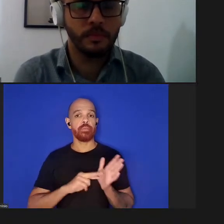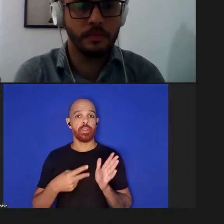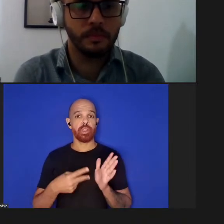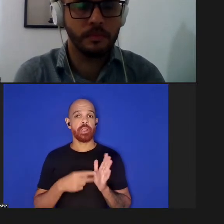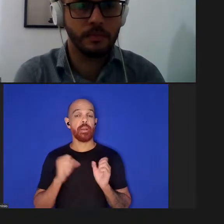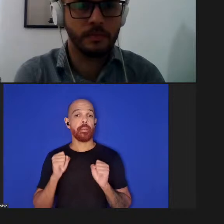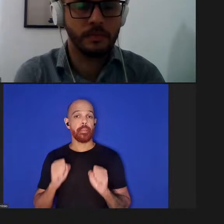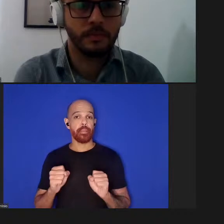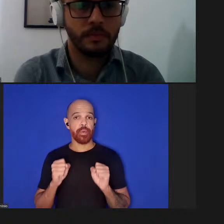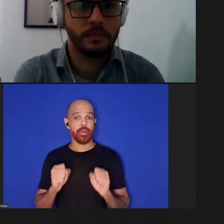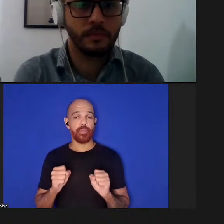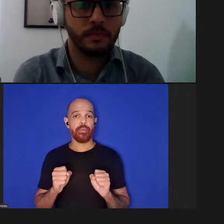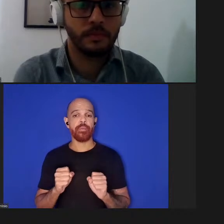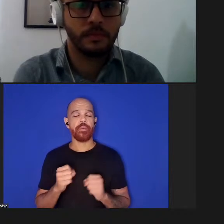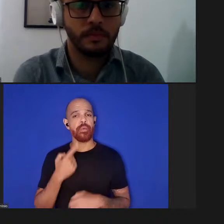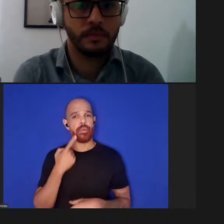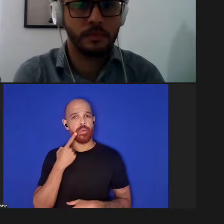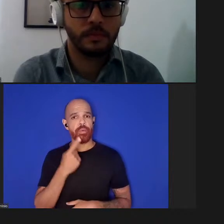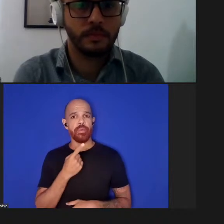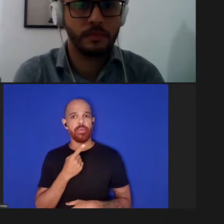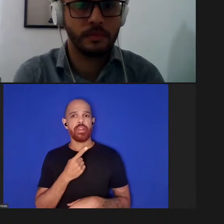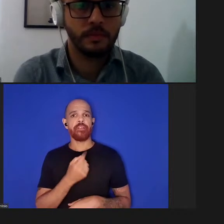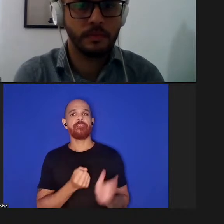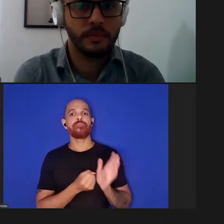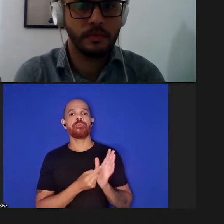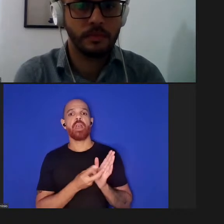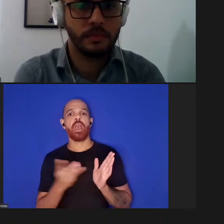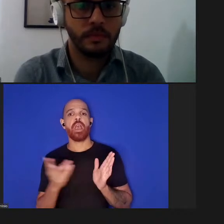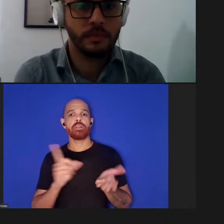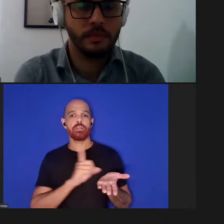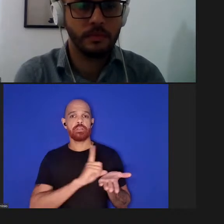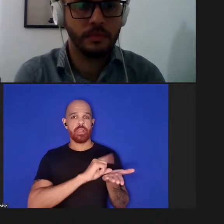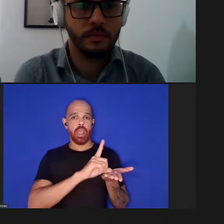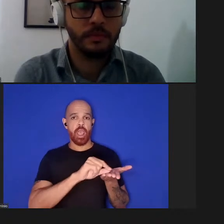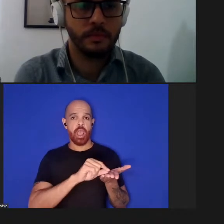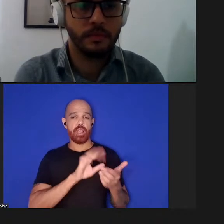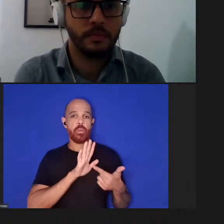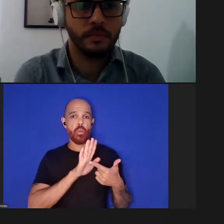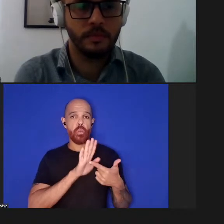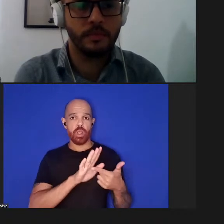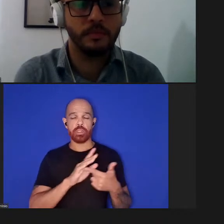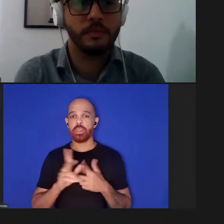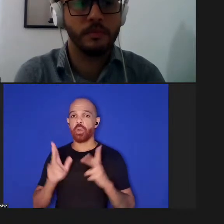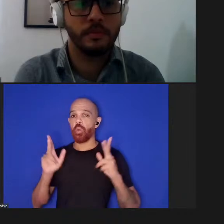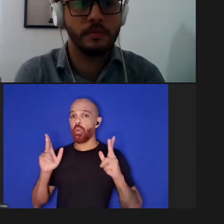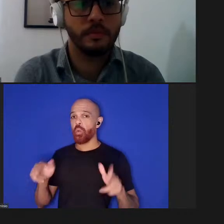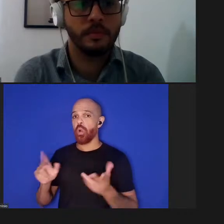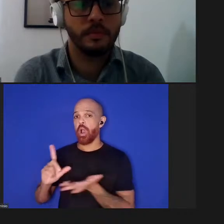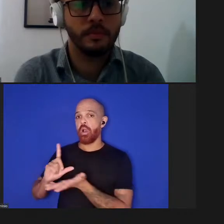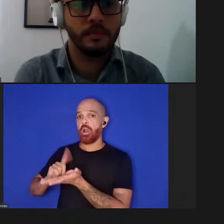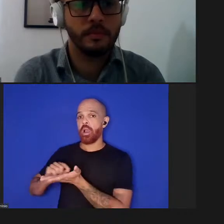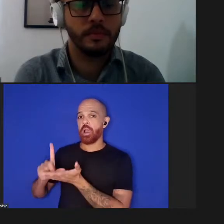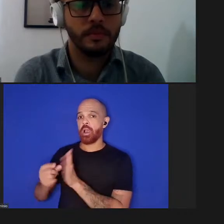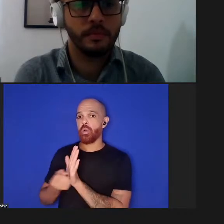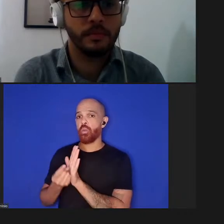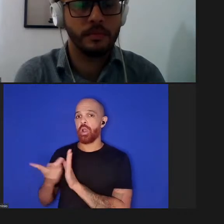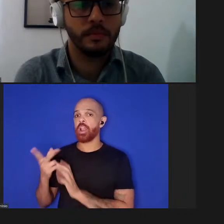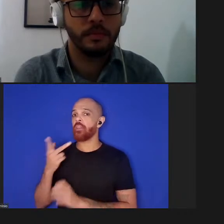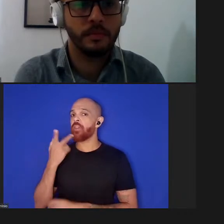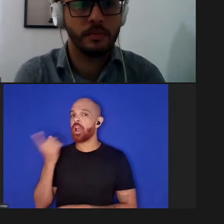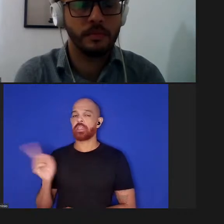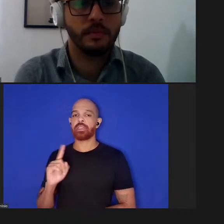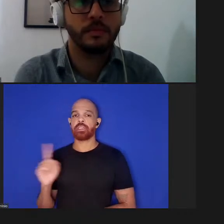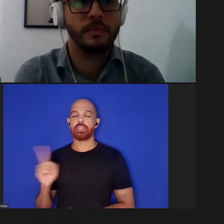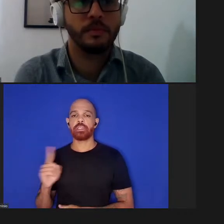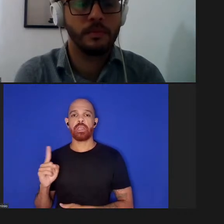um número de papers que dizem isso igual ao número de papers que dizem que não que a carga viral é